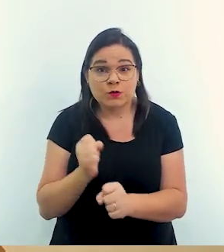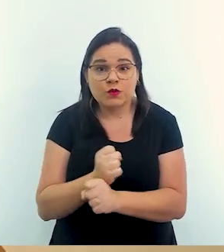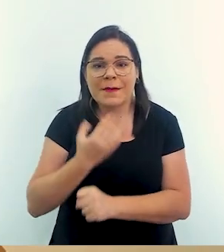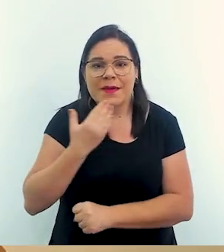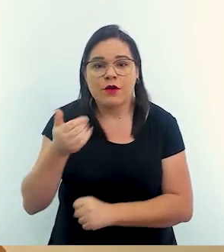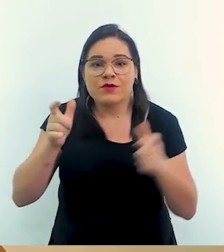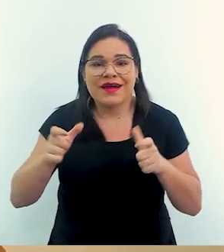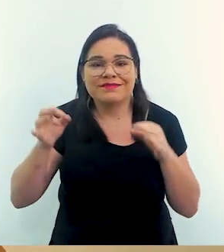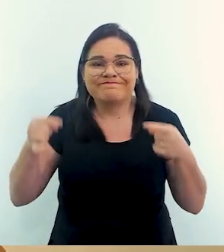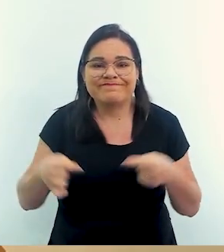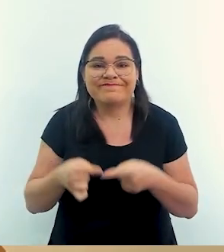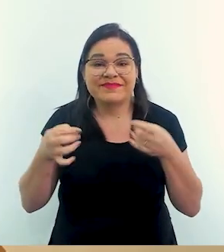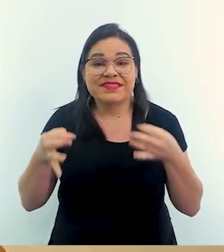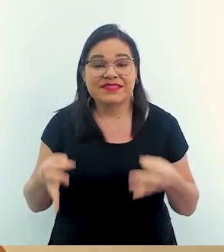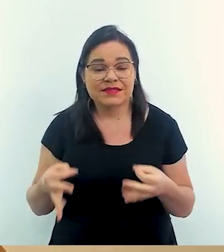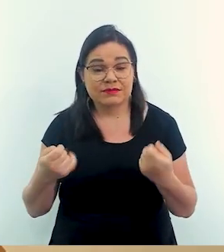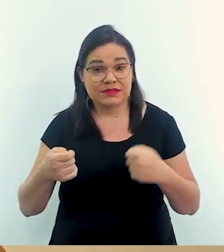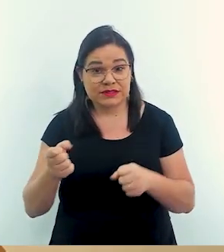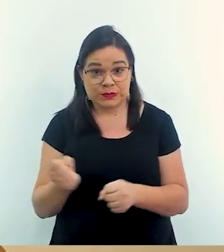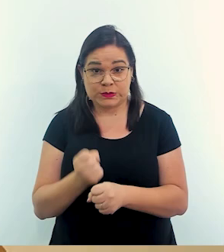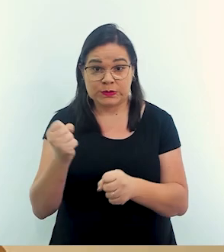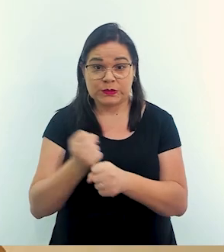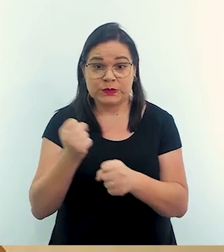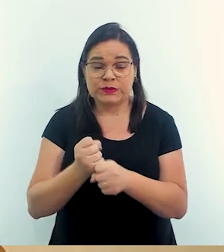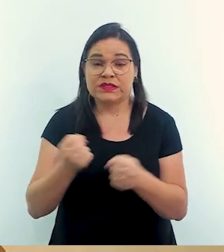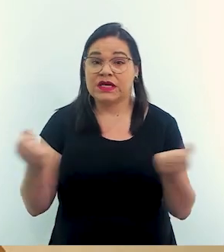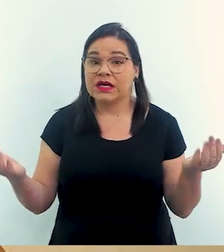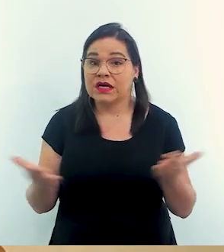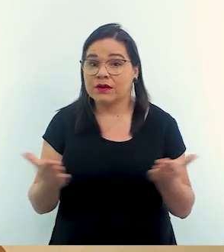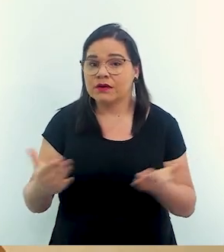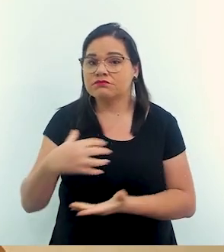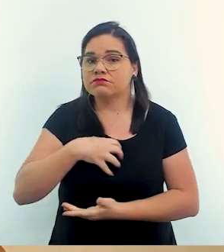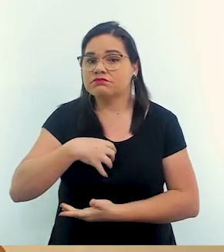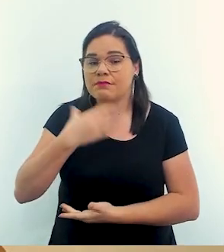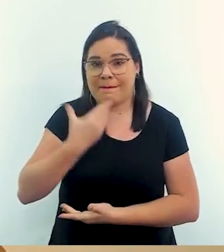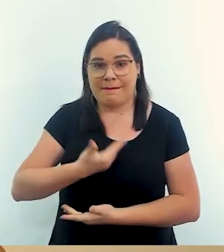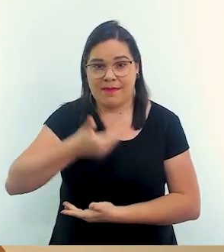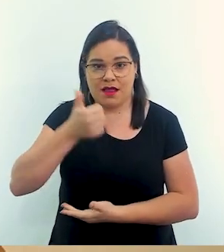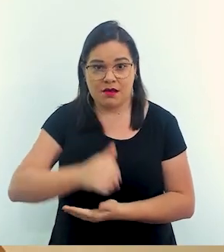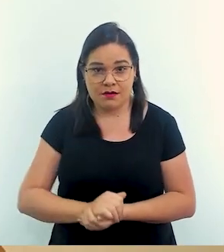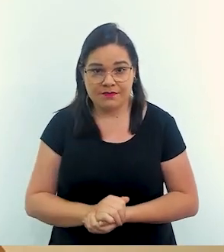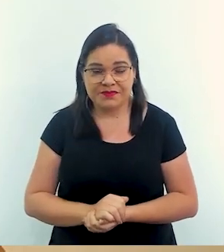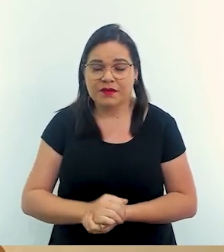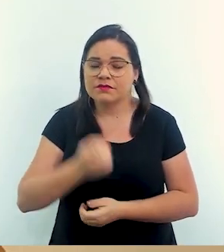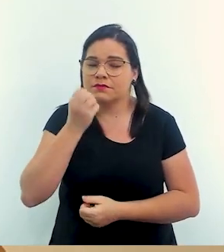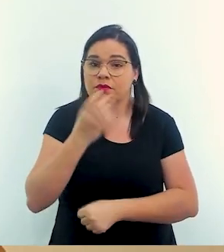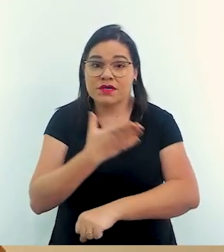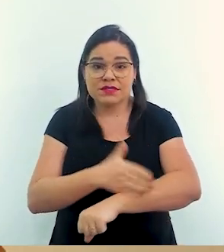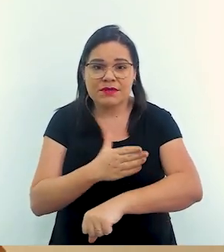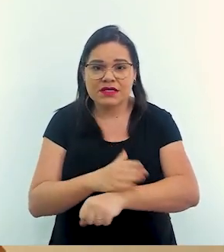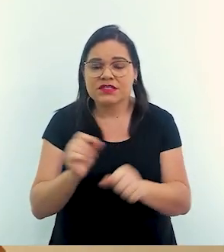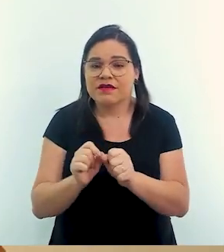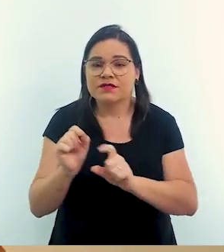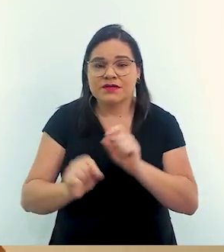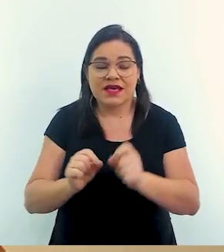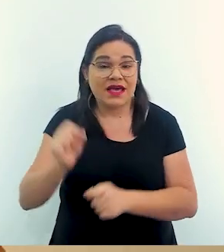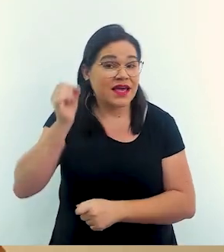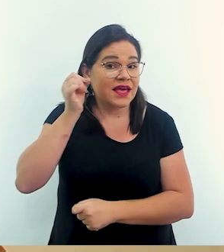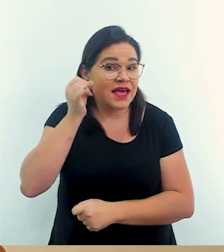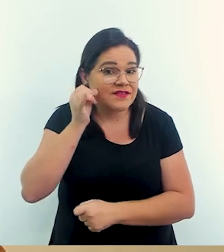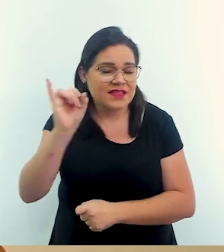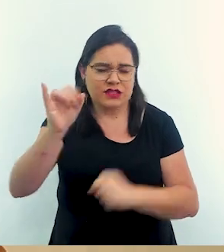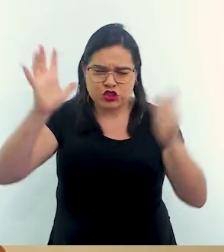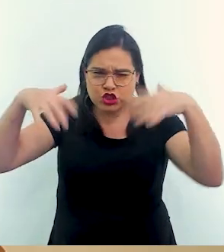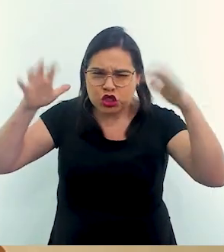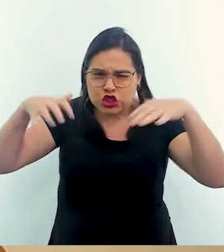você reconstruir melhor. Então, você precisa de reconstruir agora de uma maneira melhor. Então, as boas práticas levam o quê? Fazer